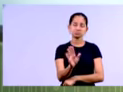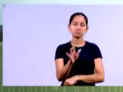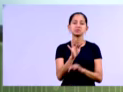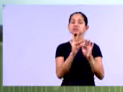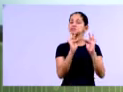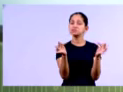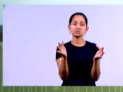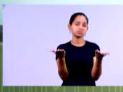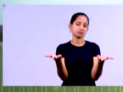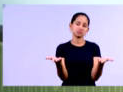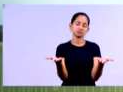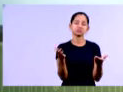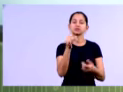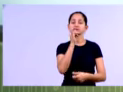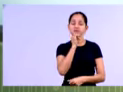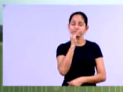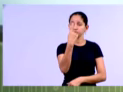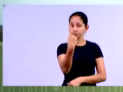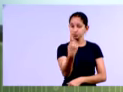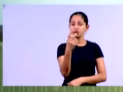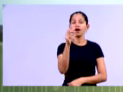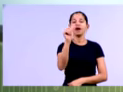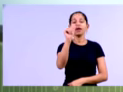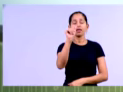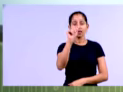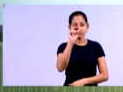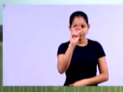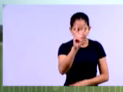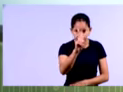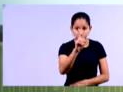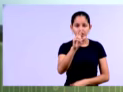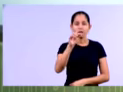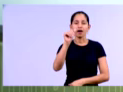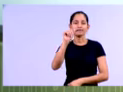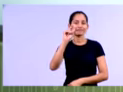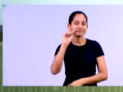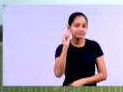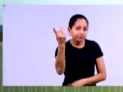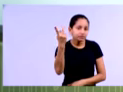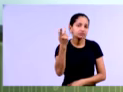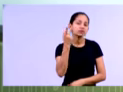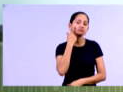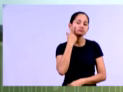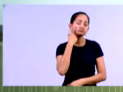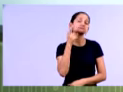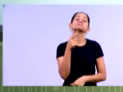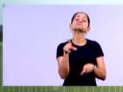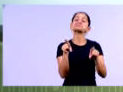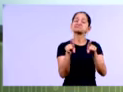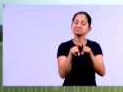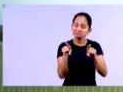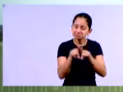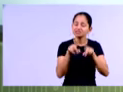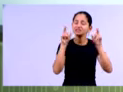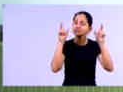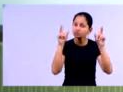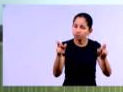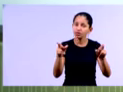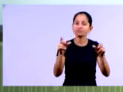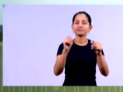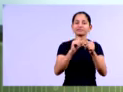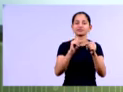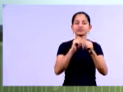análise vertical, por exemplo, a análise horizontal que nós vimos hoje, é só pegar qualquer balanço patrimonial também, com seus respectivos